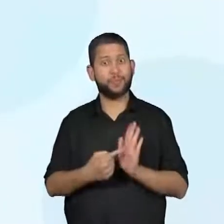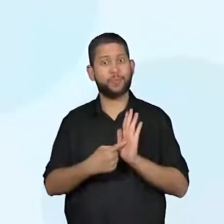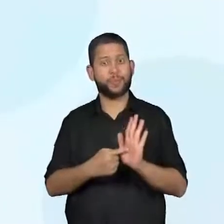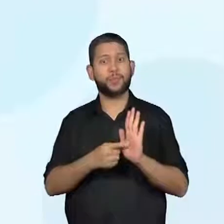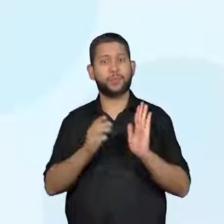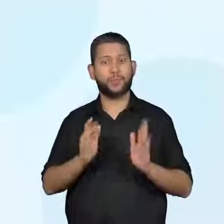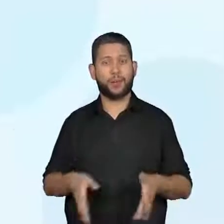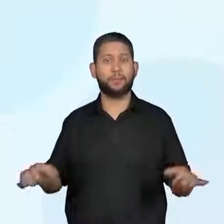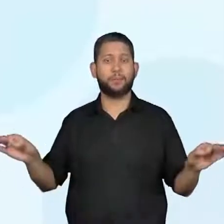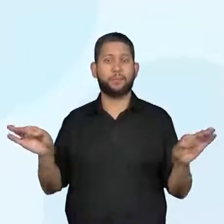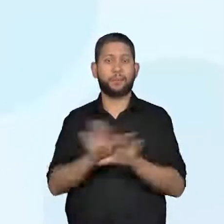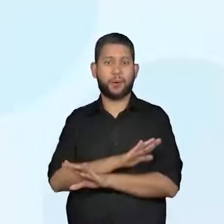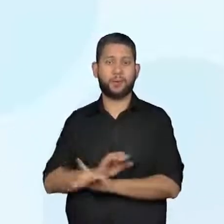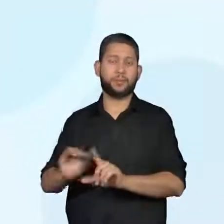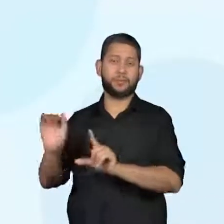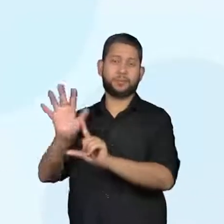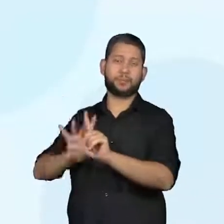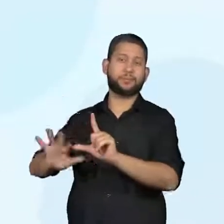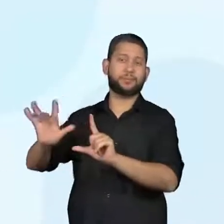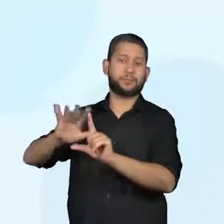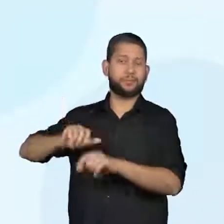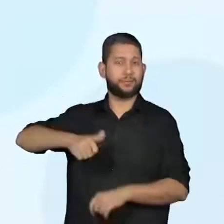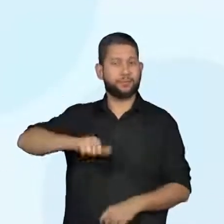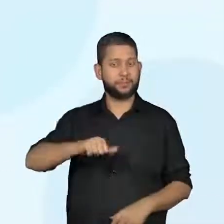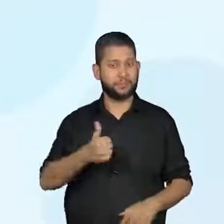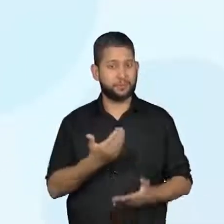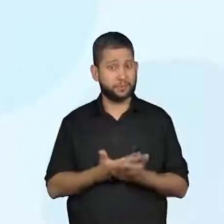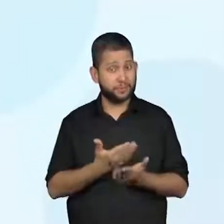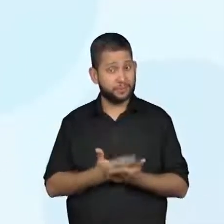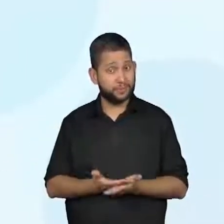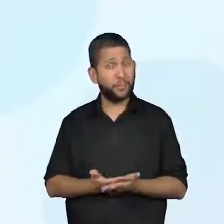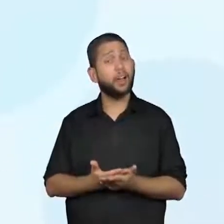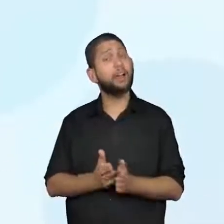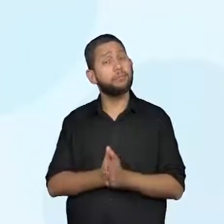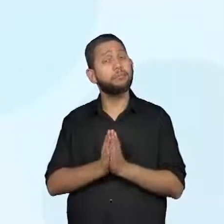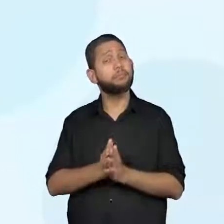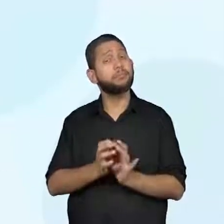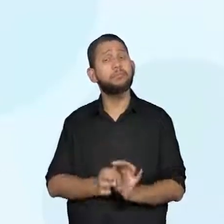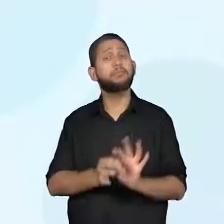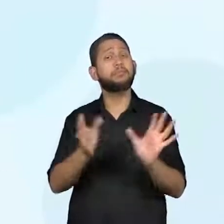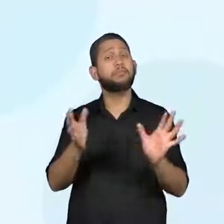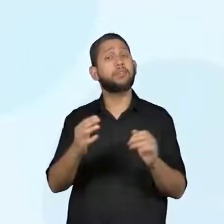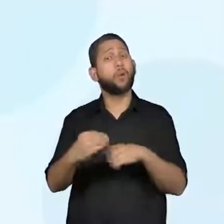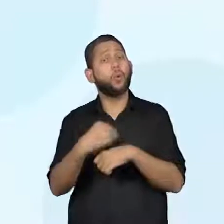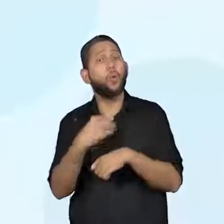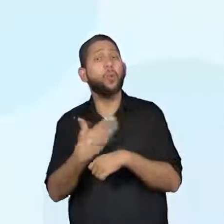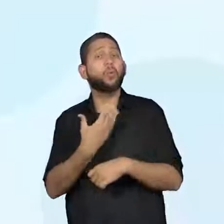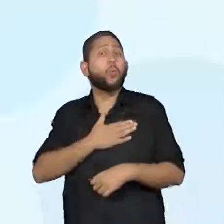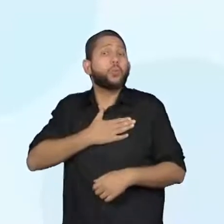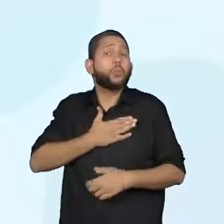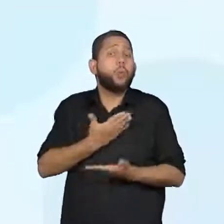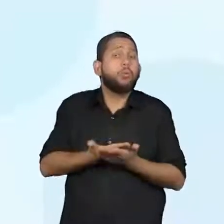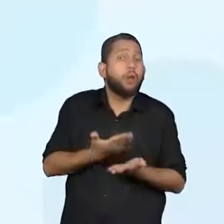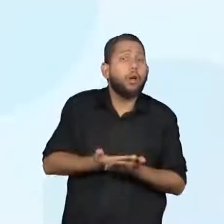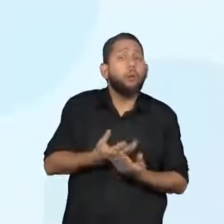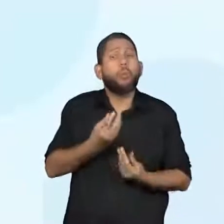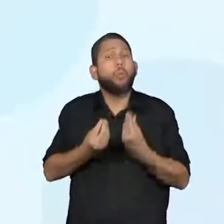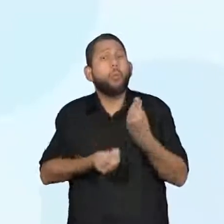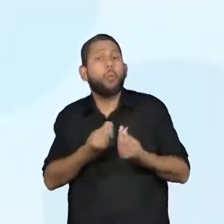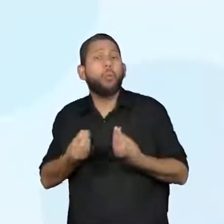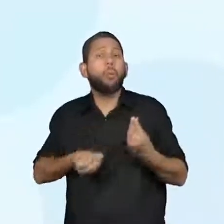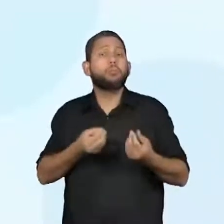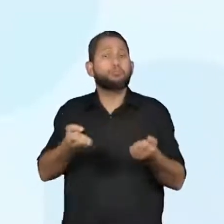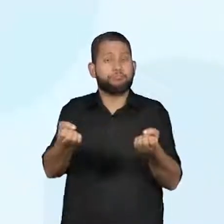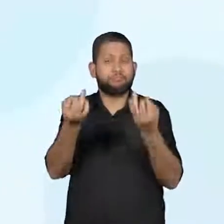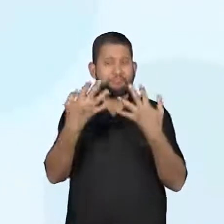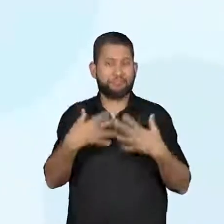Nossa aula já está chegando ao fim, mas gostaríamos de pedir que você avalie aí. Conte para nós o que achou, não é dessa aula que acabou